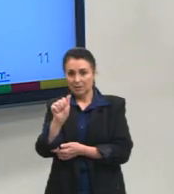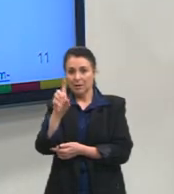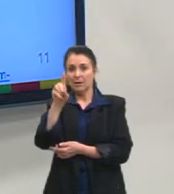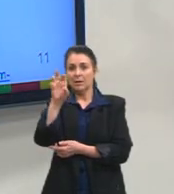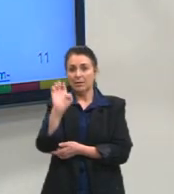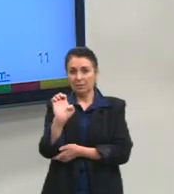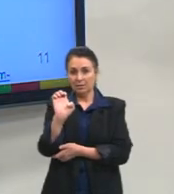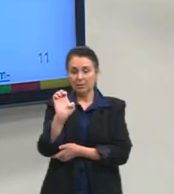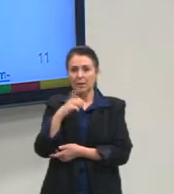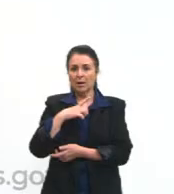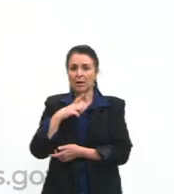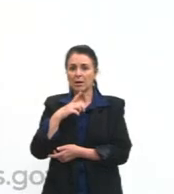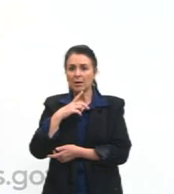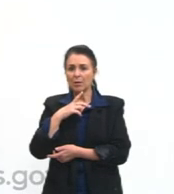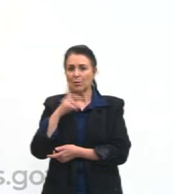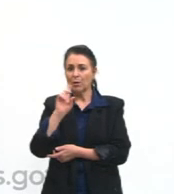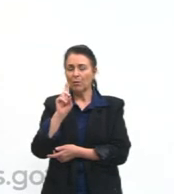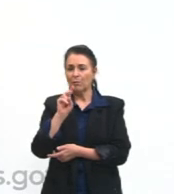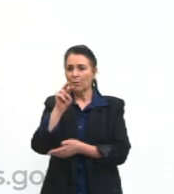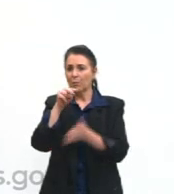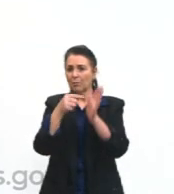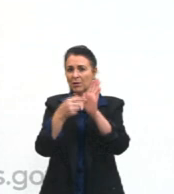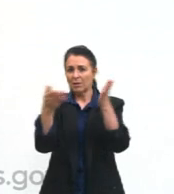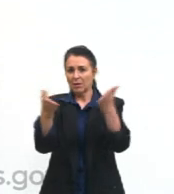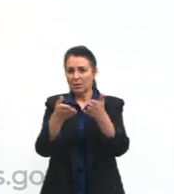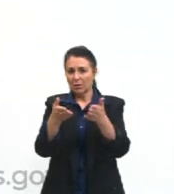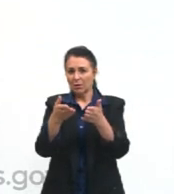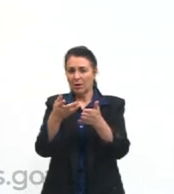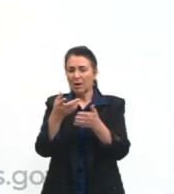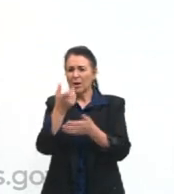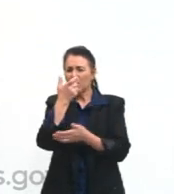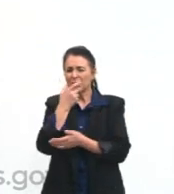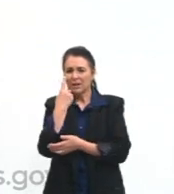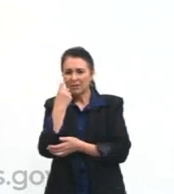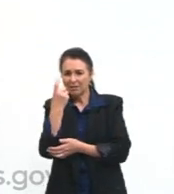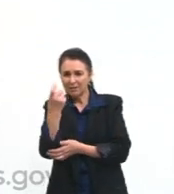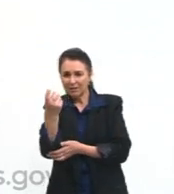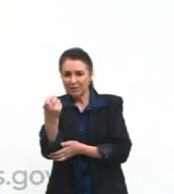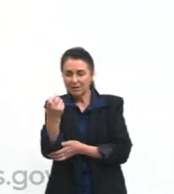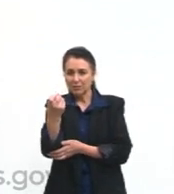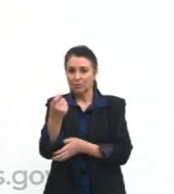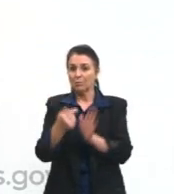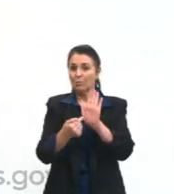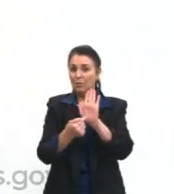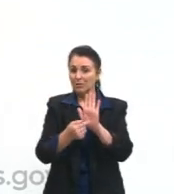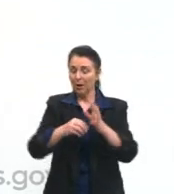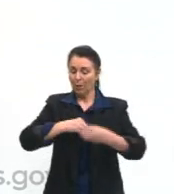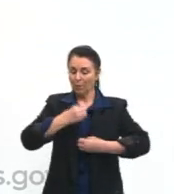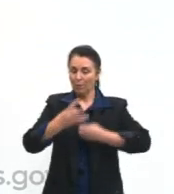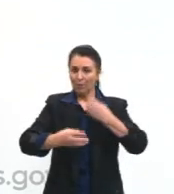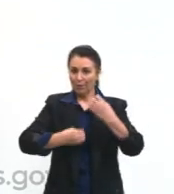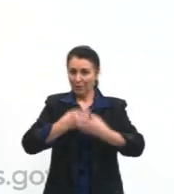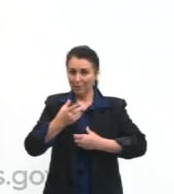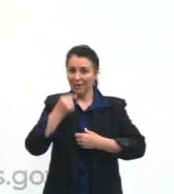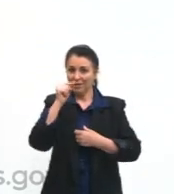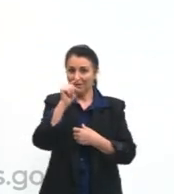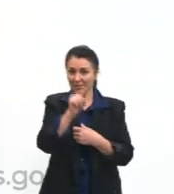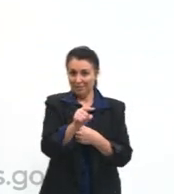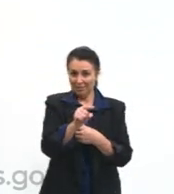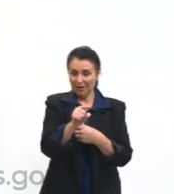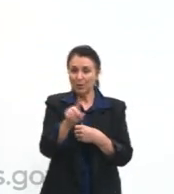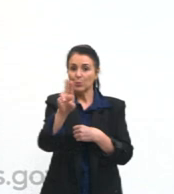visível para vocês. E eu achei interessante, nesse primeiro slide, além de trazer o poema do Oswald de Andrade, pronominais,